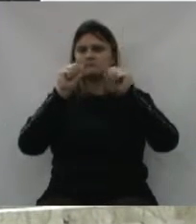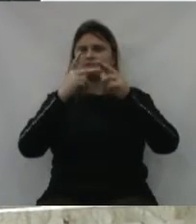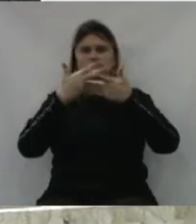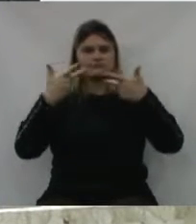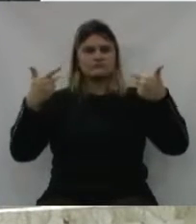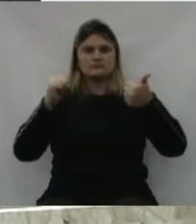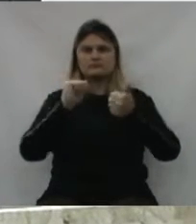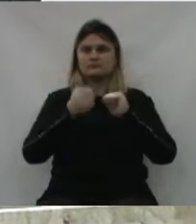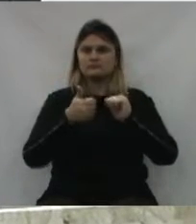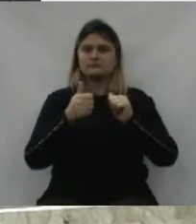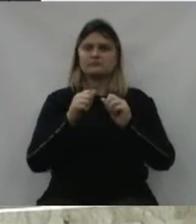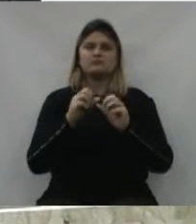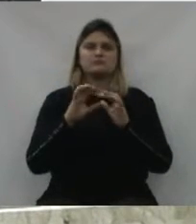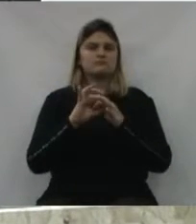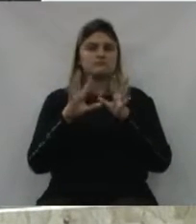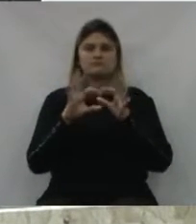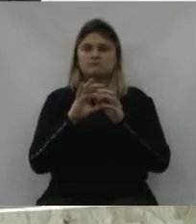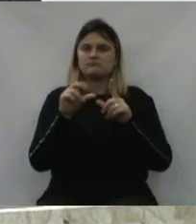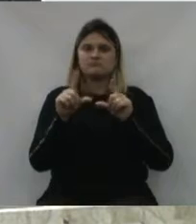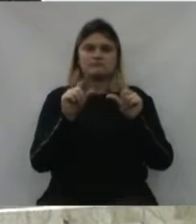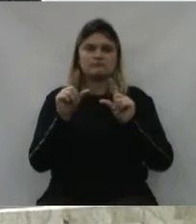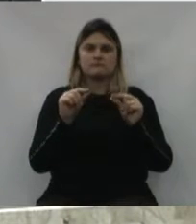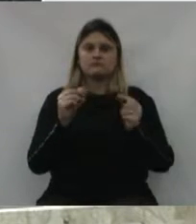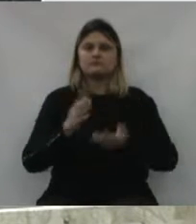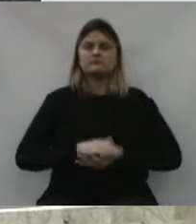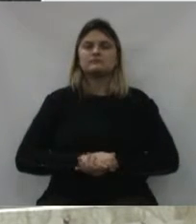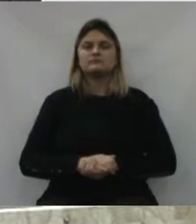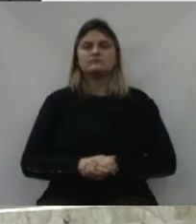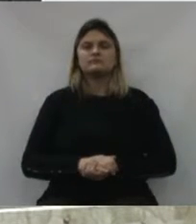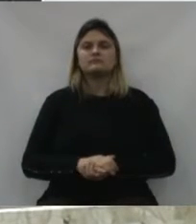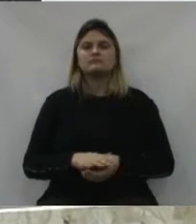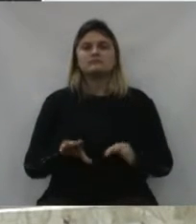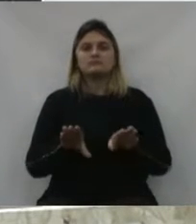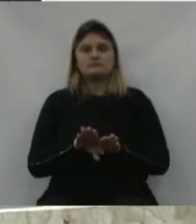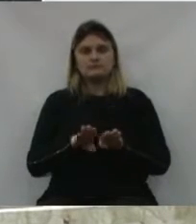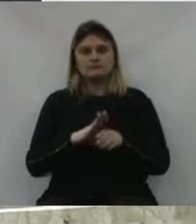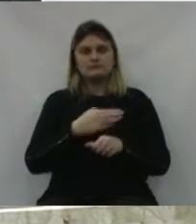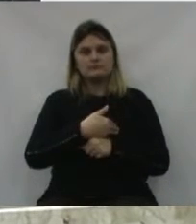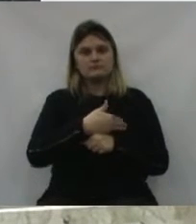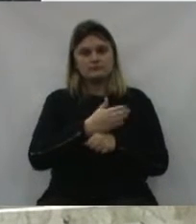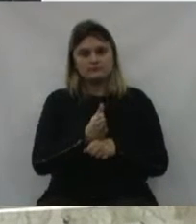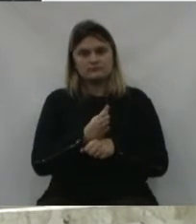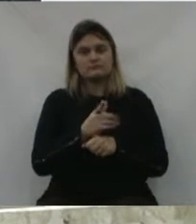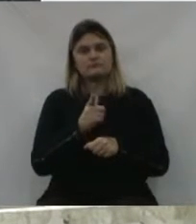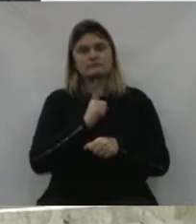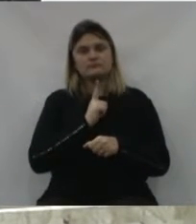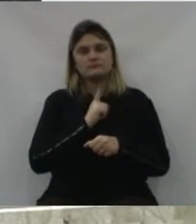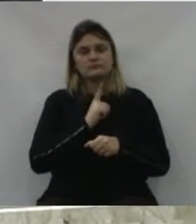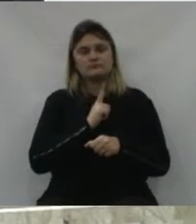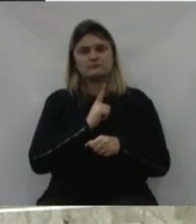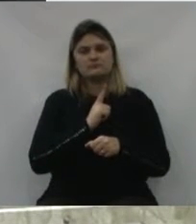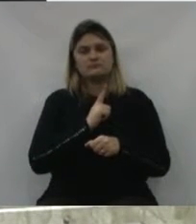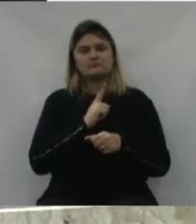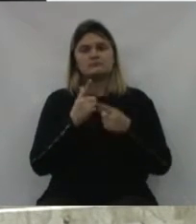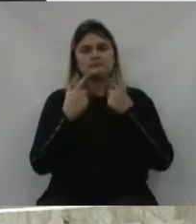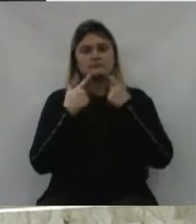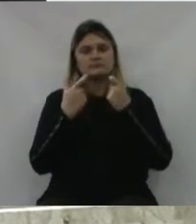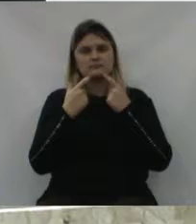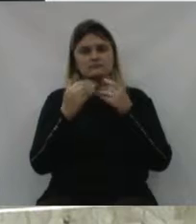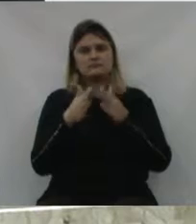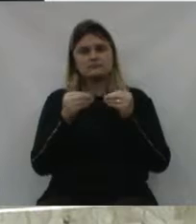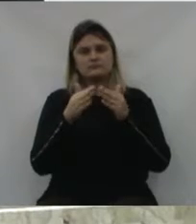de vôlei, a prática do vôleibol, entre tantas outras modalidades que vão poder ser usadas. Além de que temos uma